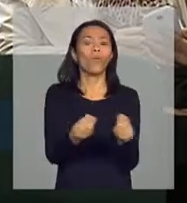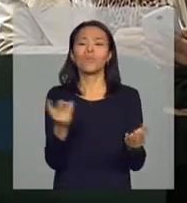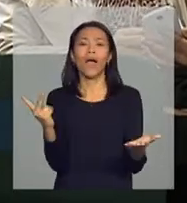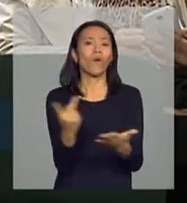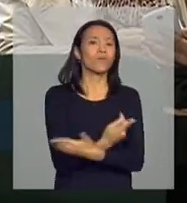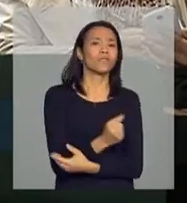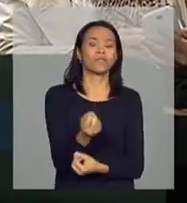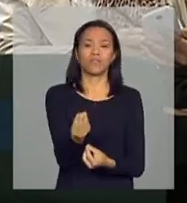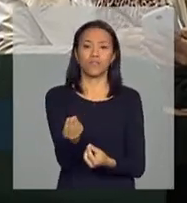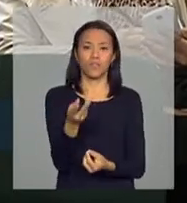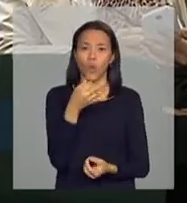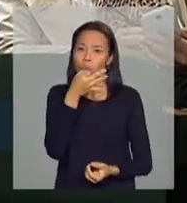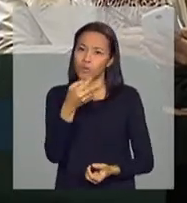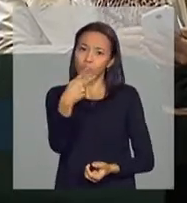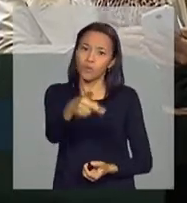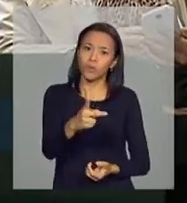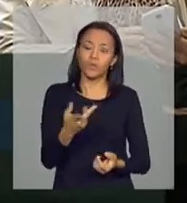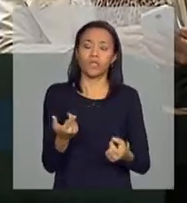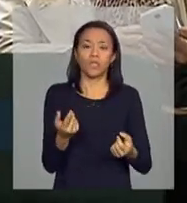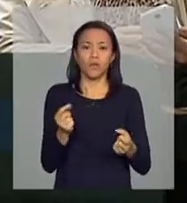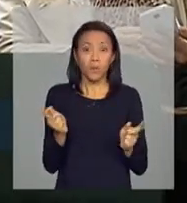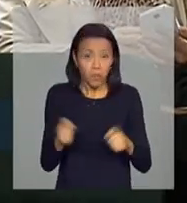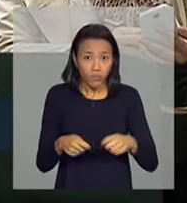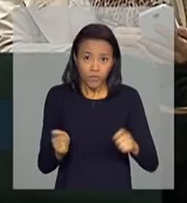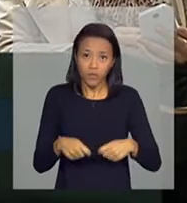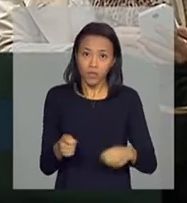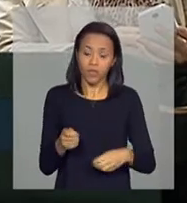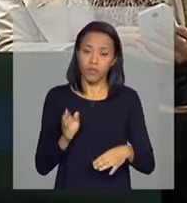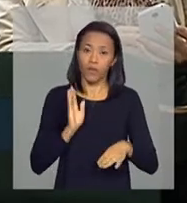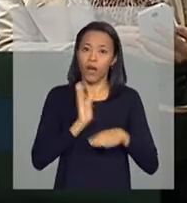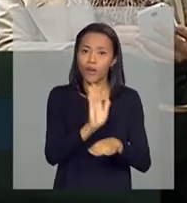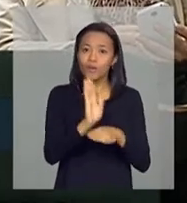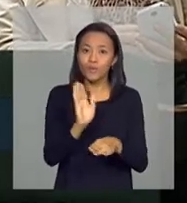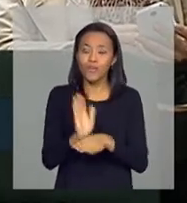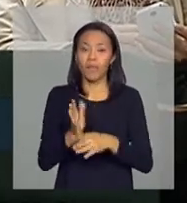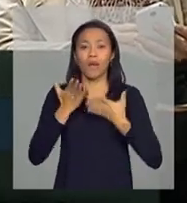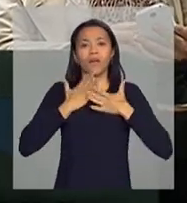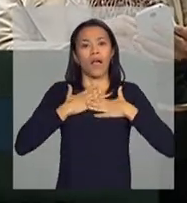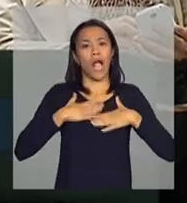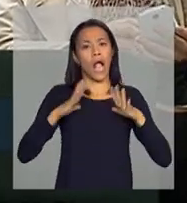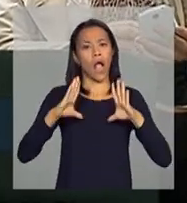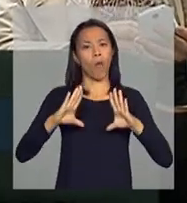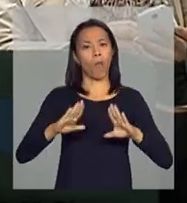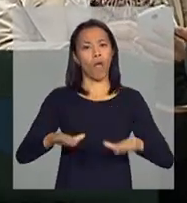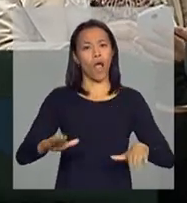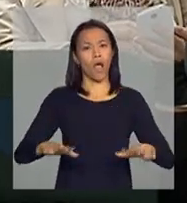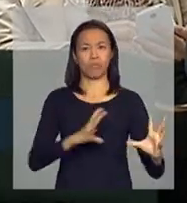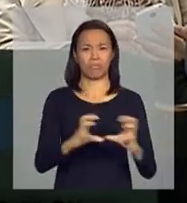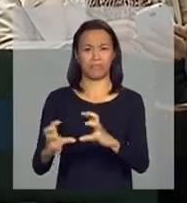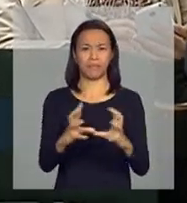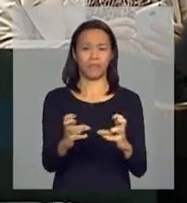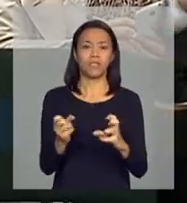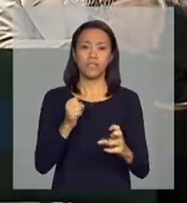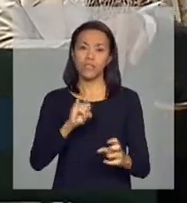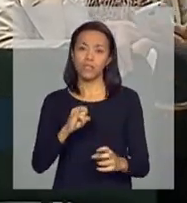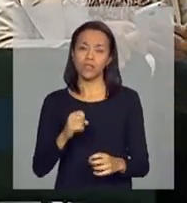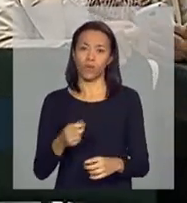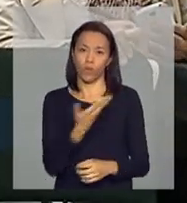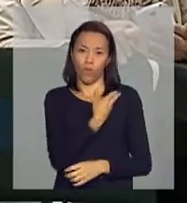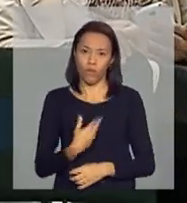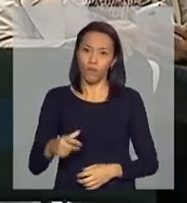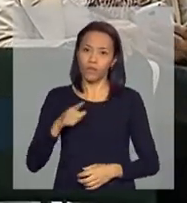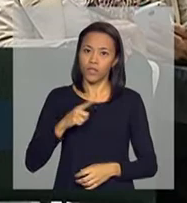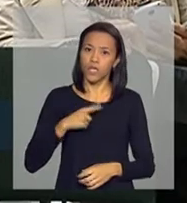acontecendo e o que pode ser feito para acalmar essa situação, se o governo tem um plano